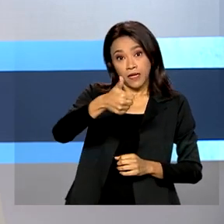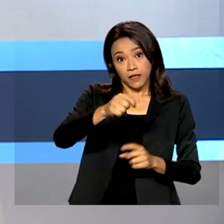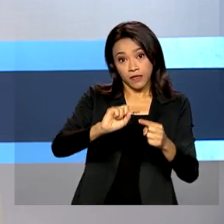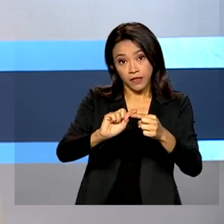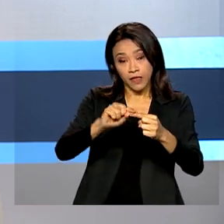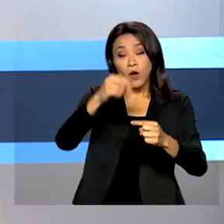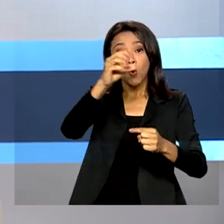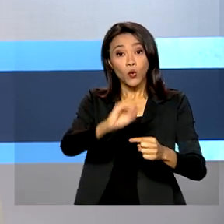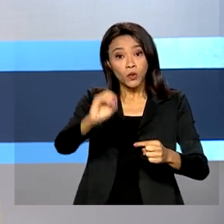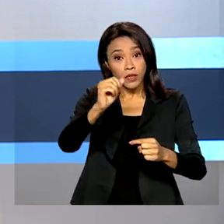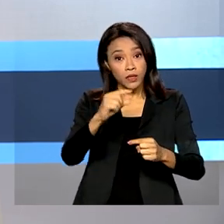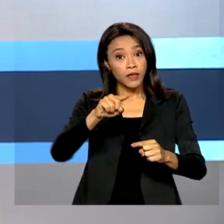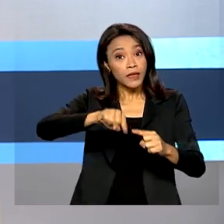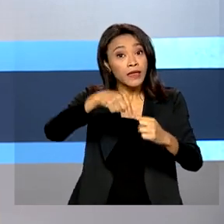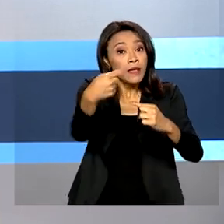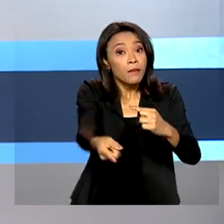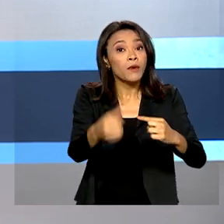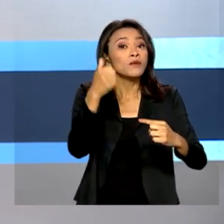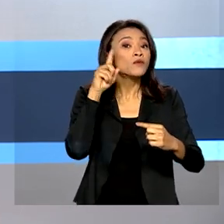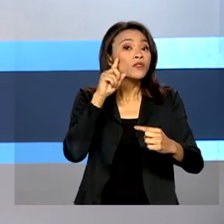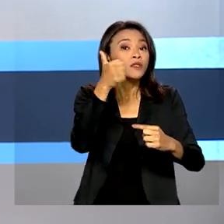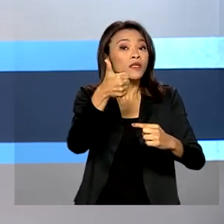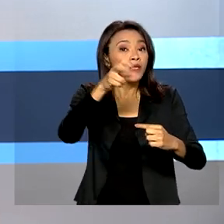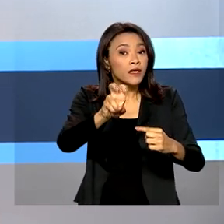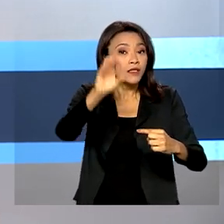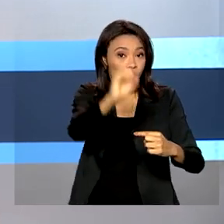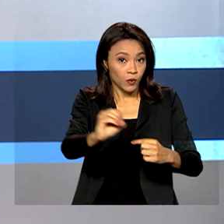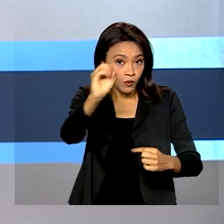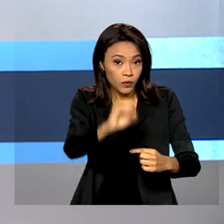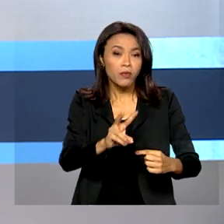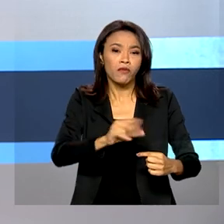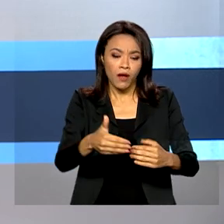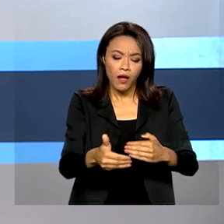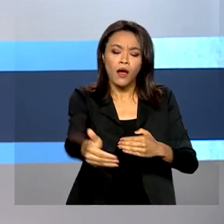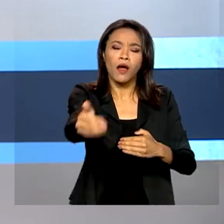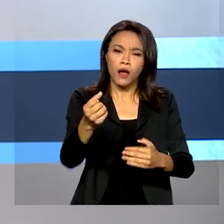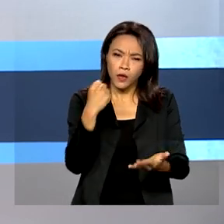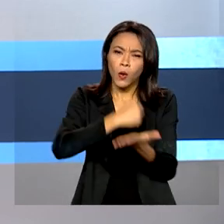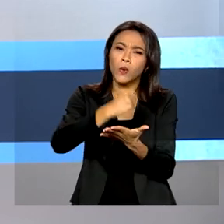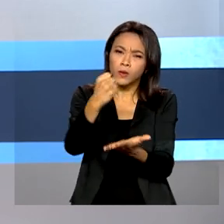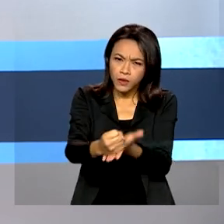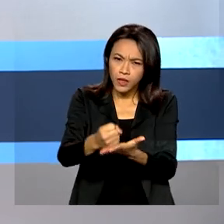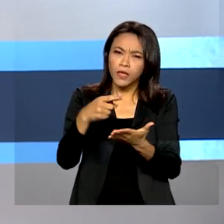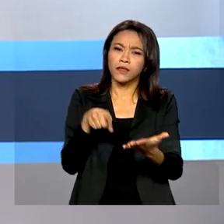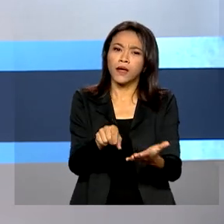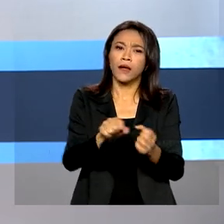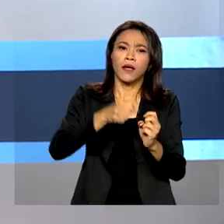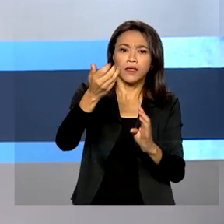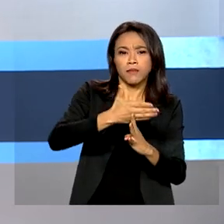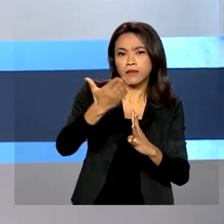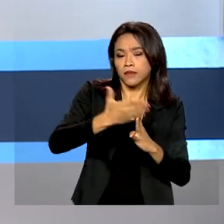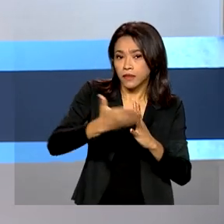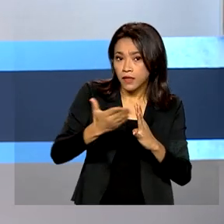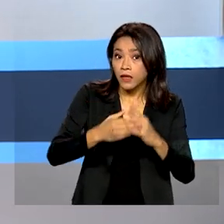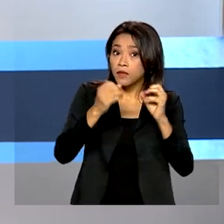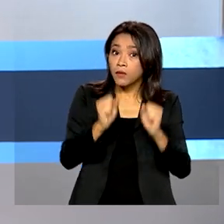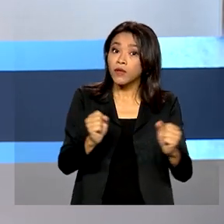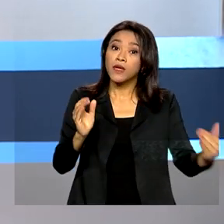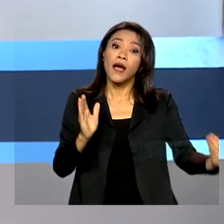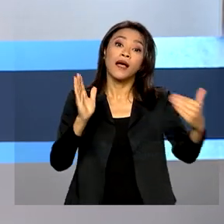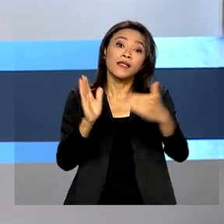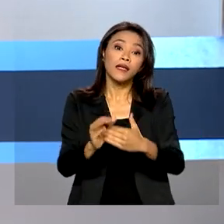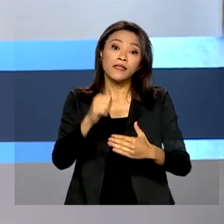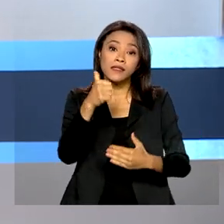outubro, os beneficiários do Auxílio Brasil vão poder contratar crédito consignado. As parcelas poderão chegar a R 160,00